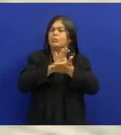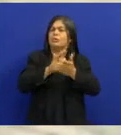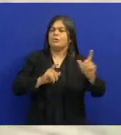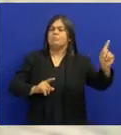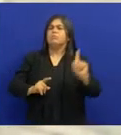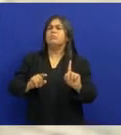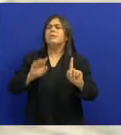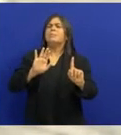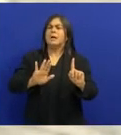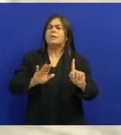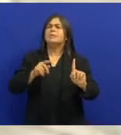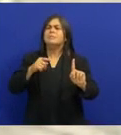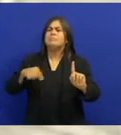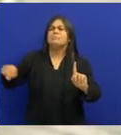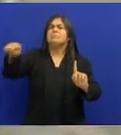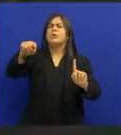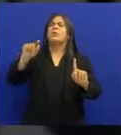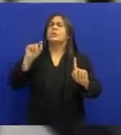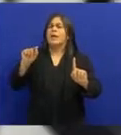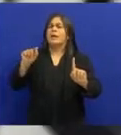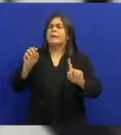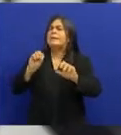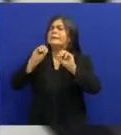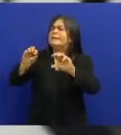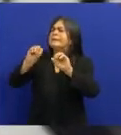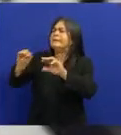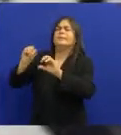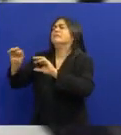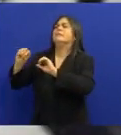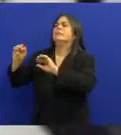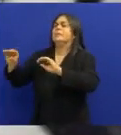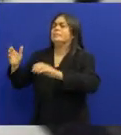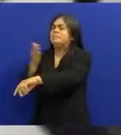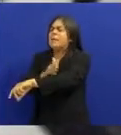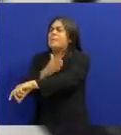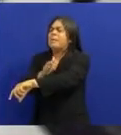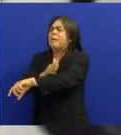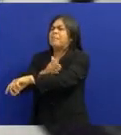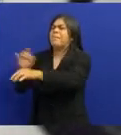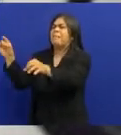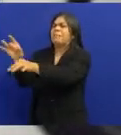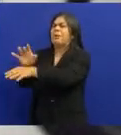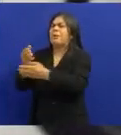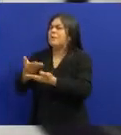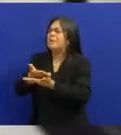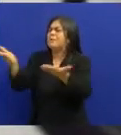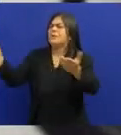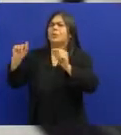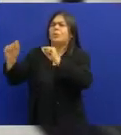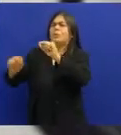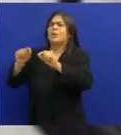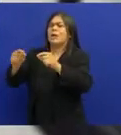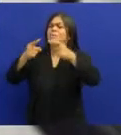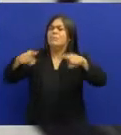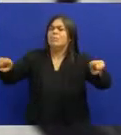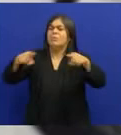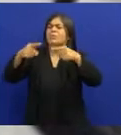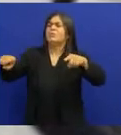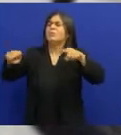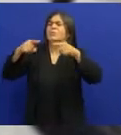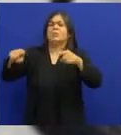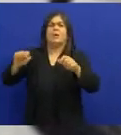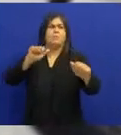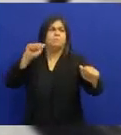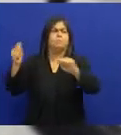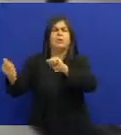pouco tempo Mas ele deixou Todo mundo Treinado Digamos assim Ensaiado De acordo Com aquela visão Musical